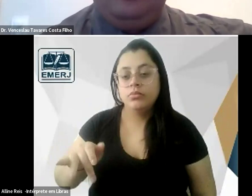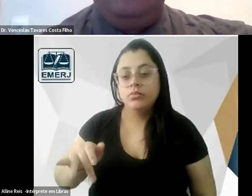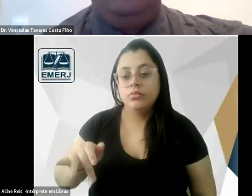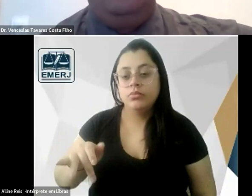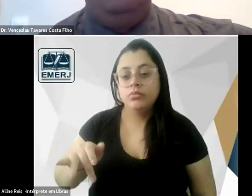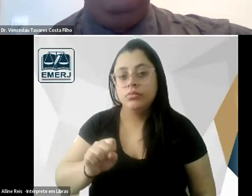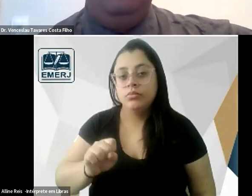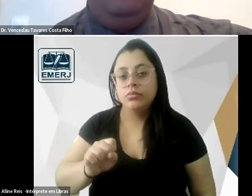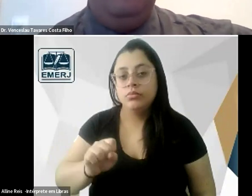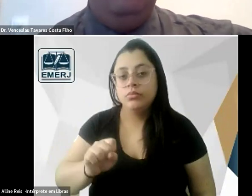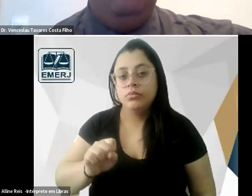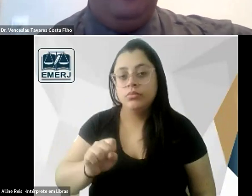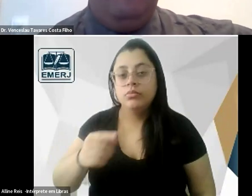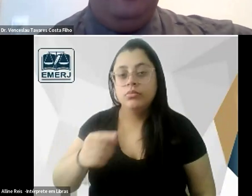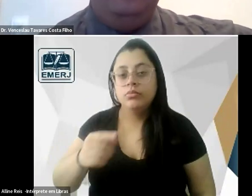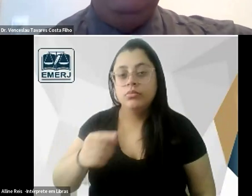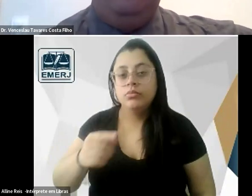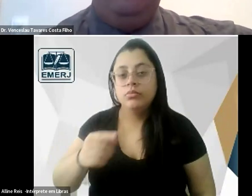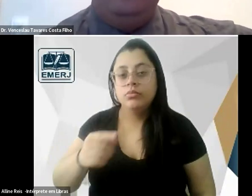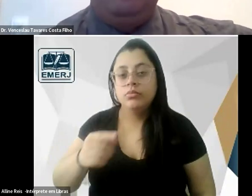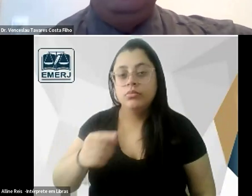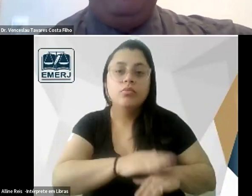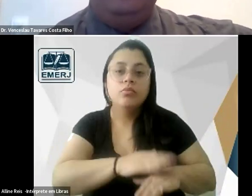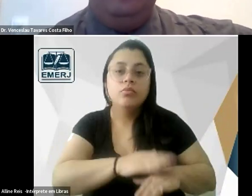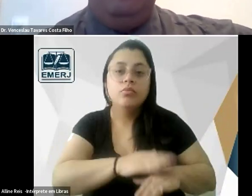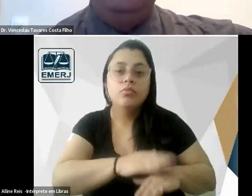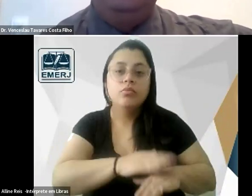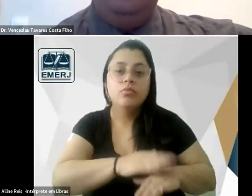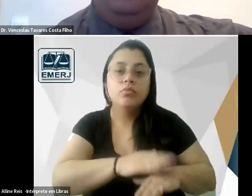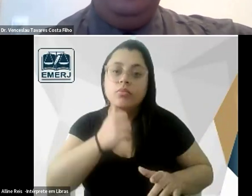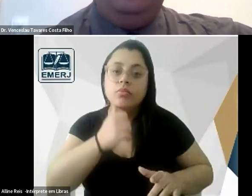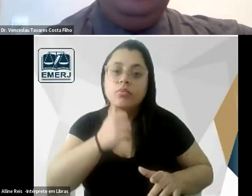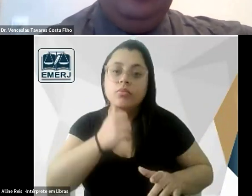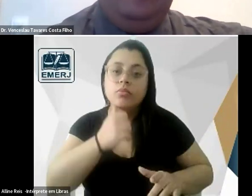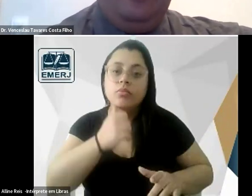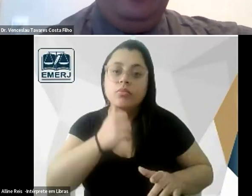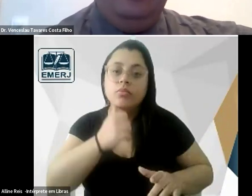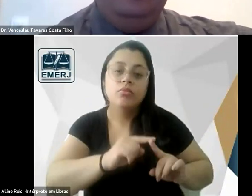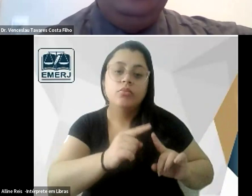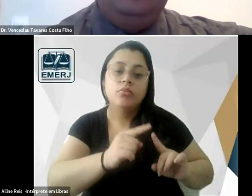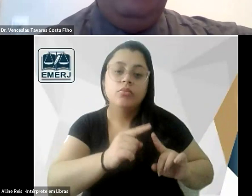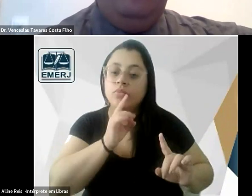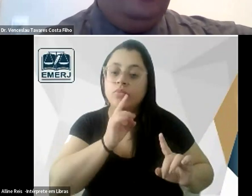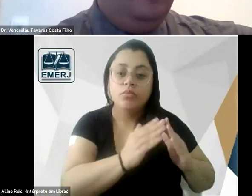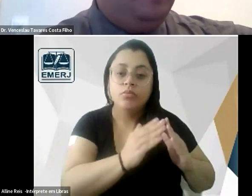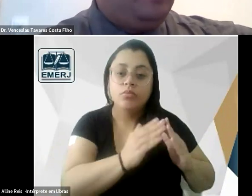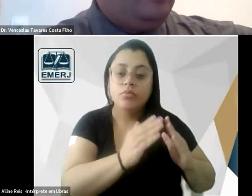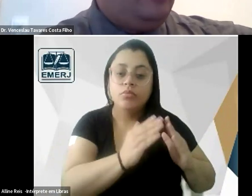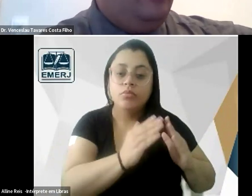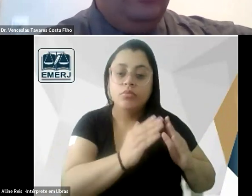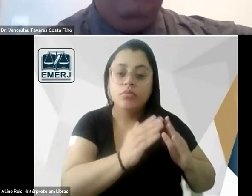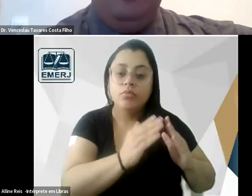mães as mulheres foram feitas para os afazeres domésticos e é interessante ver isso na boca